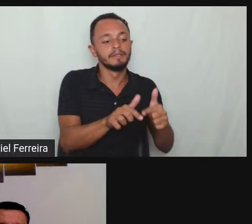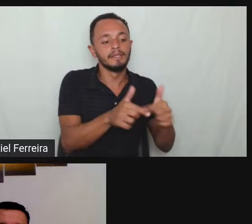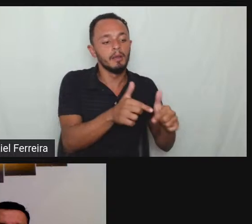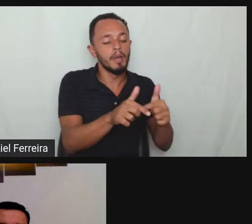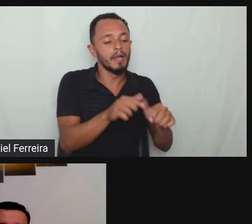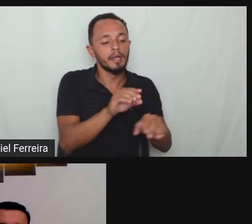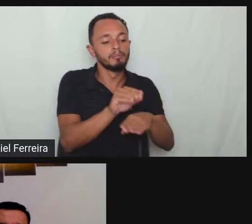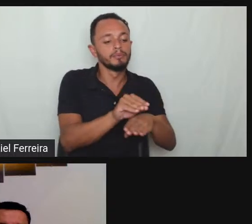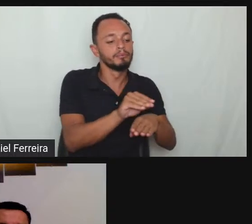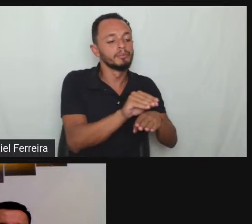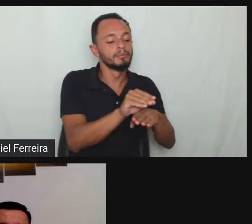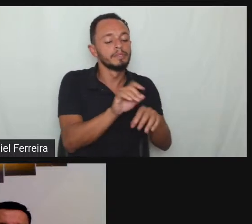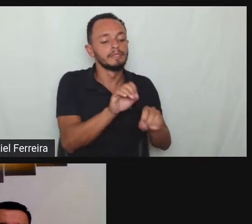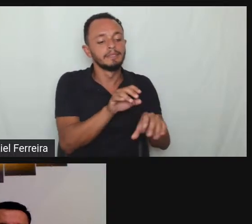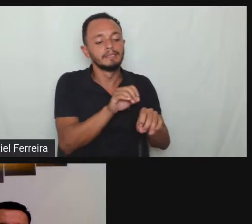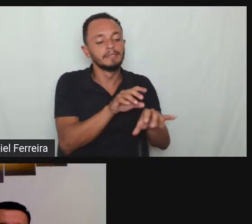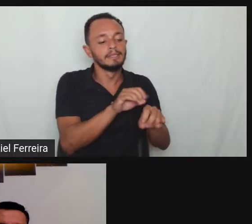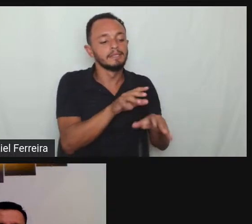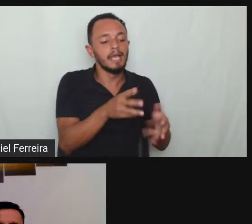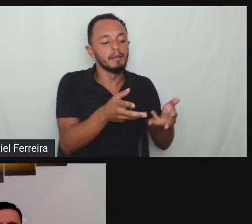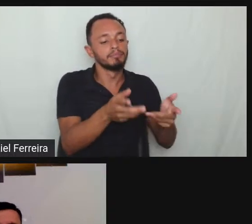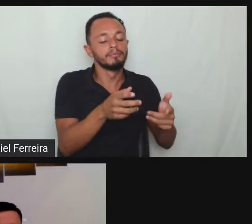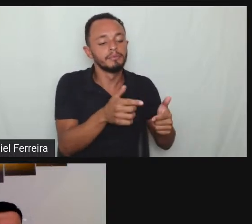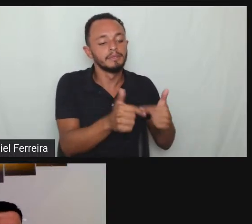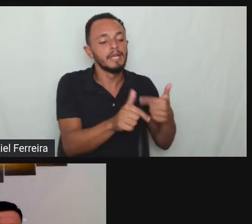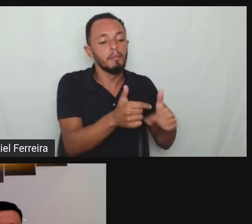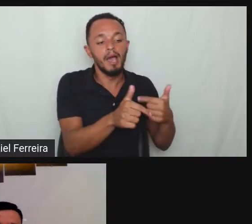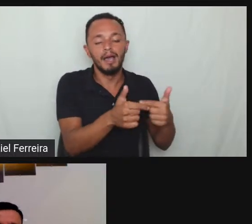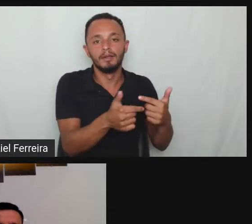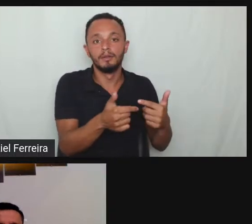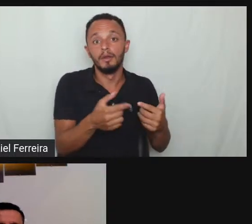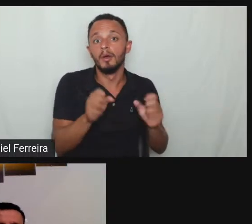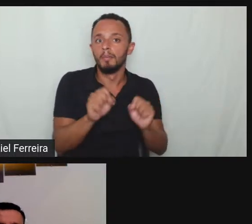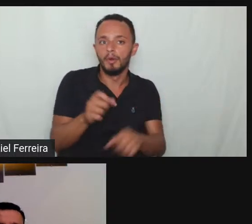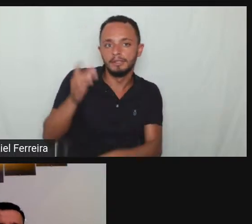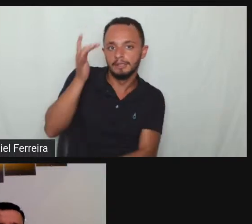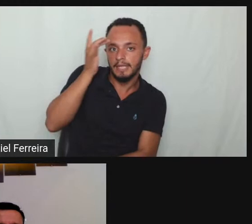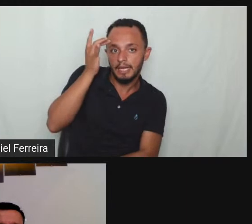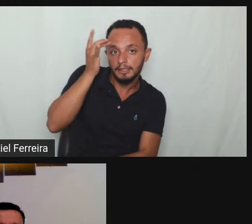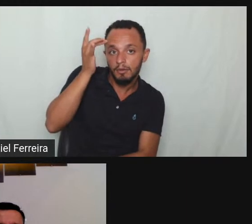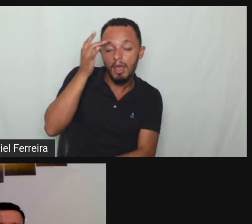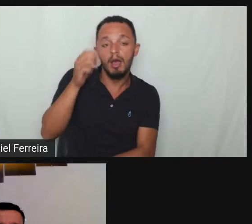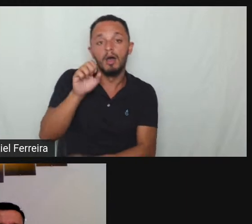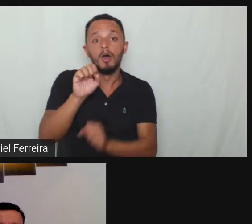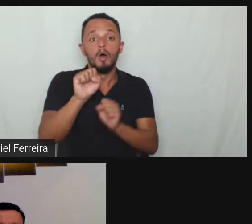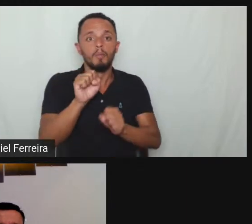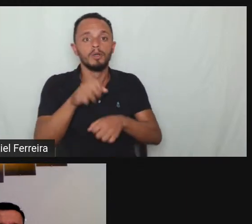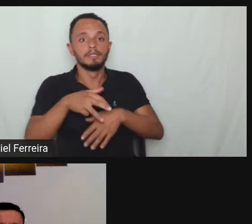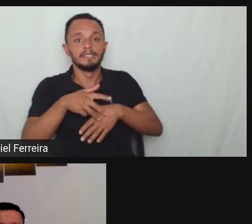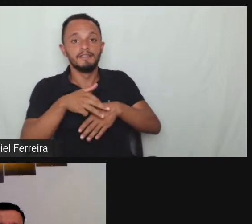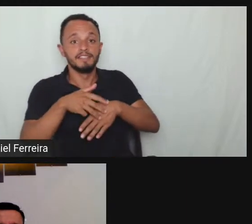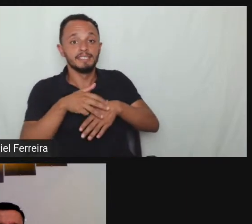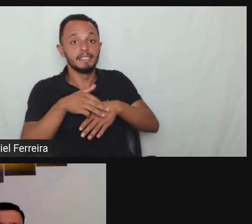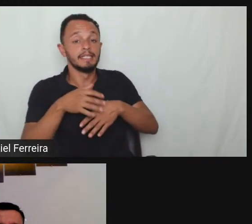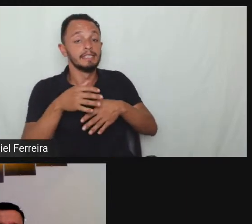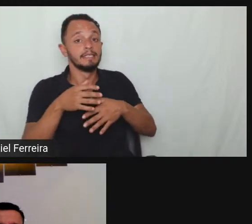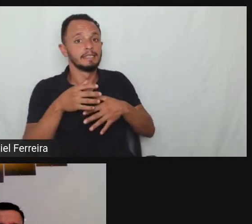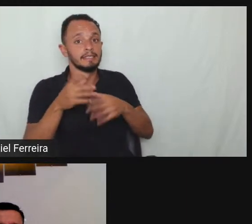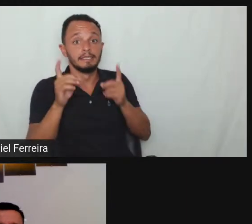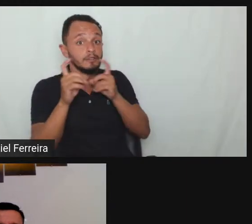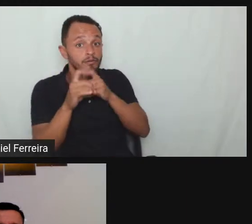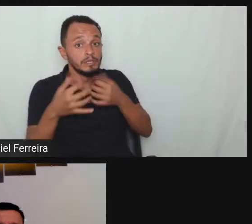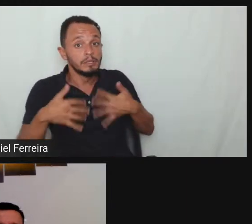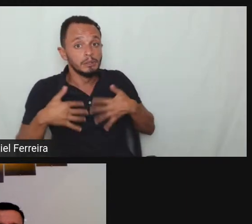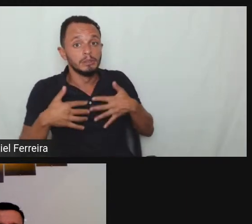inclusão das pessoas com deficiência intelectual eu sou com deficiência às vezes mais grave que vão precisar de uma ajuda de um terceiro